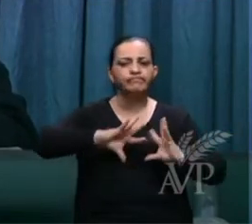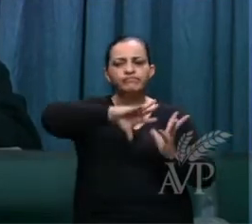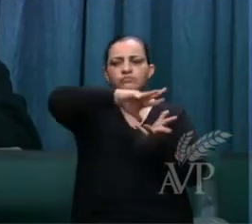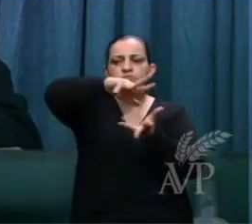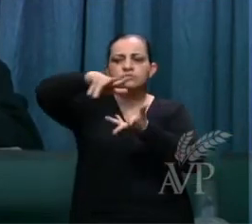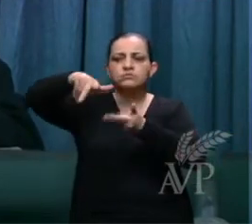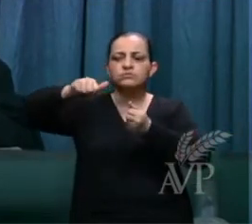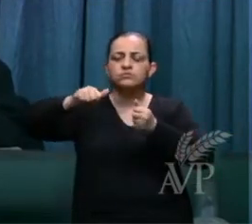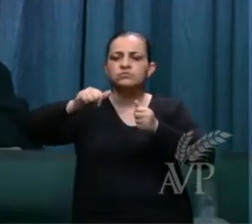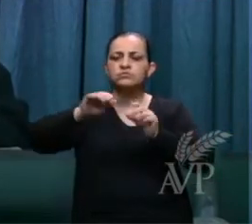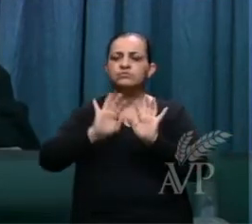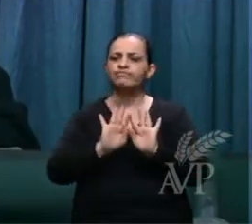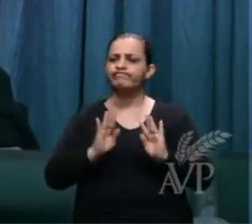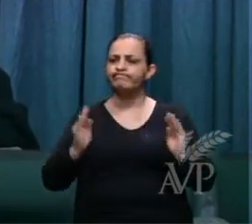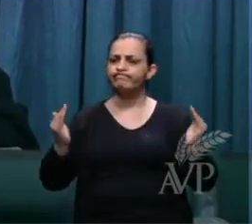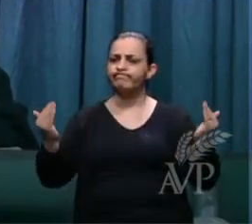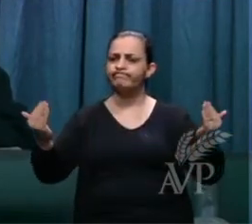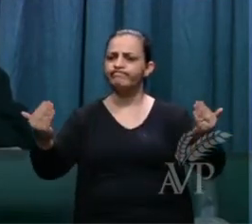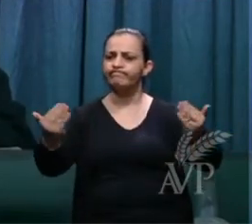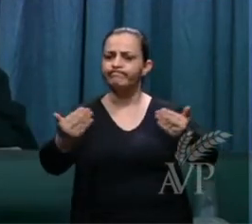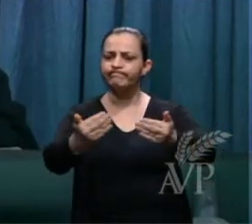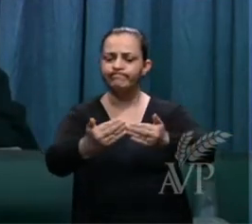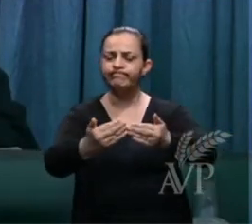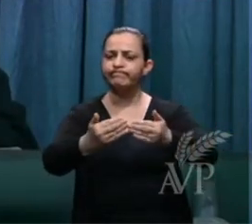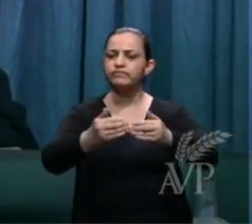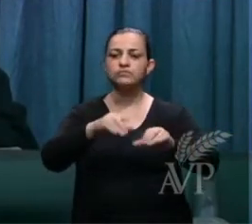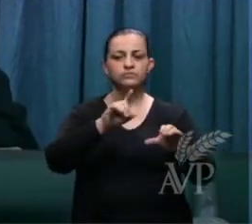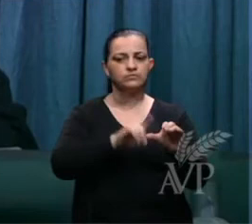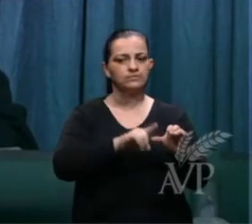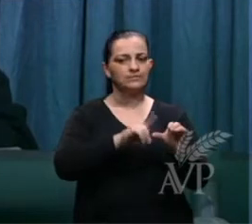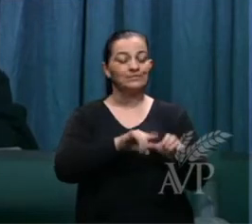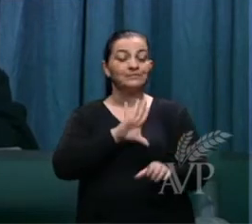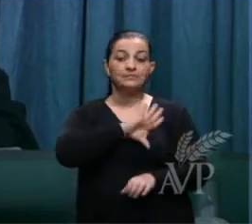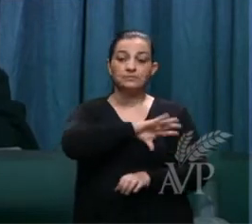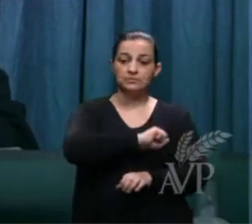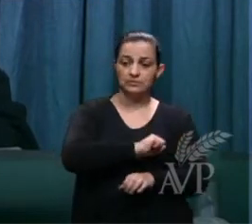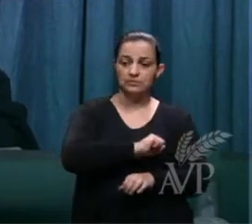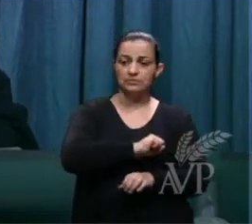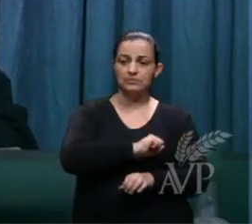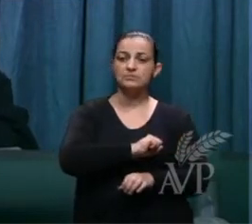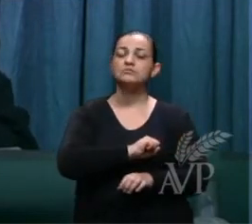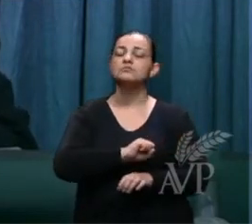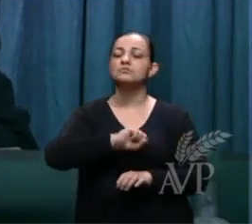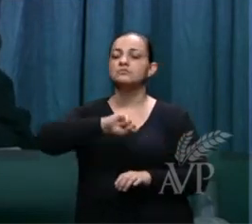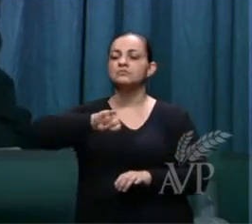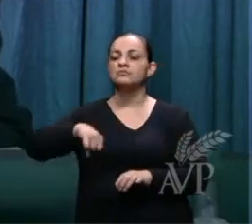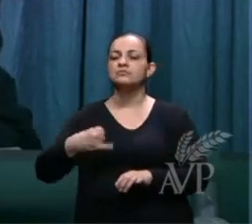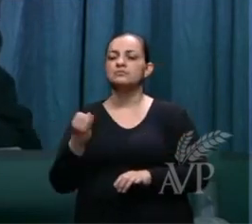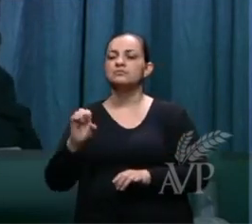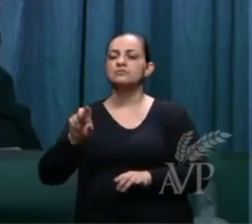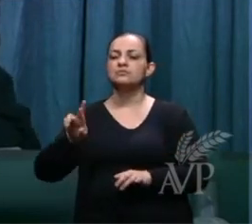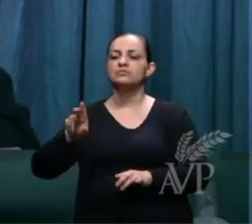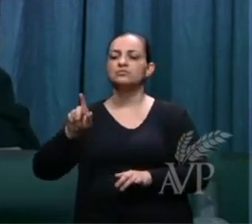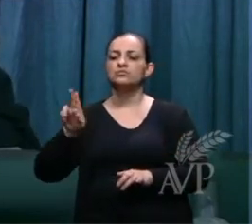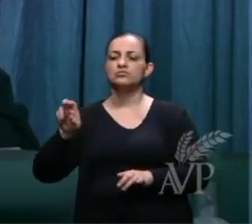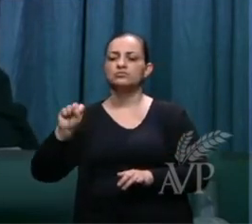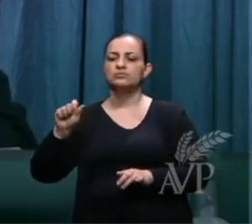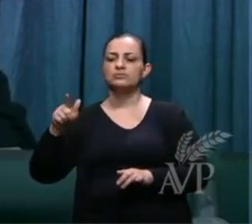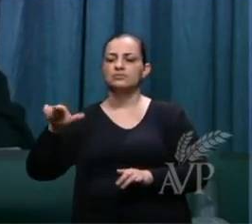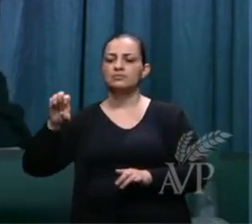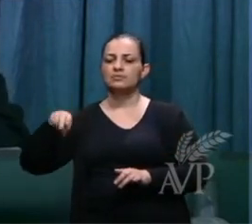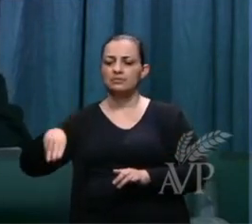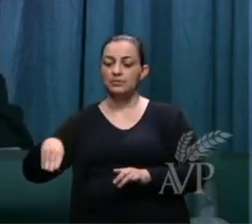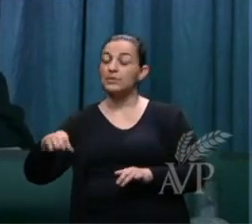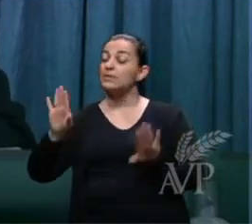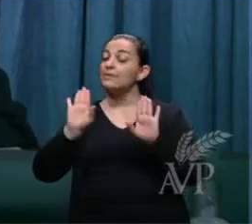arraial dos santos e a cidade amada, Jerusalém, né, mas desceu fogo do